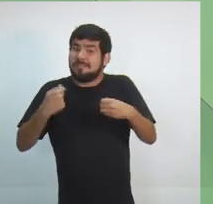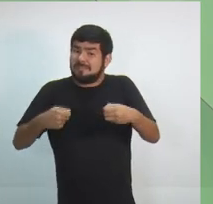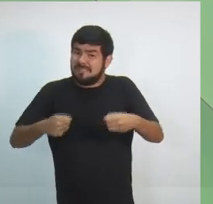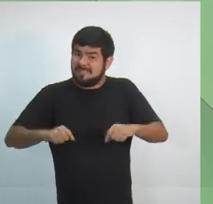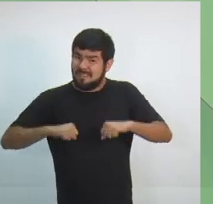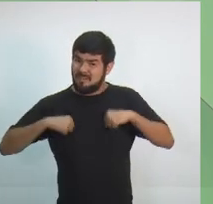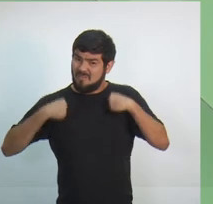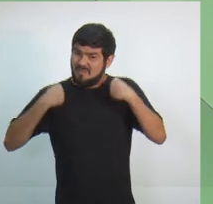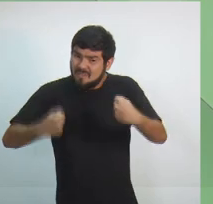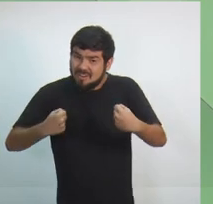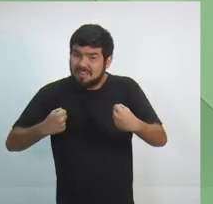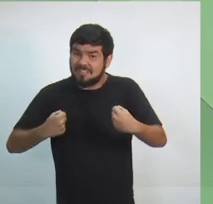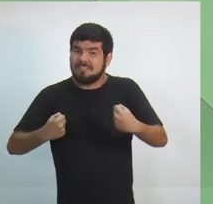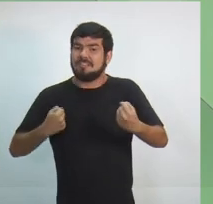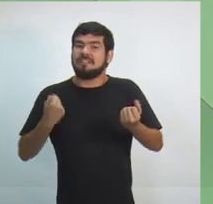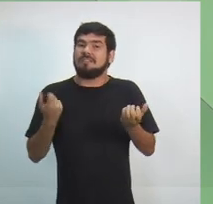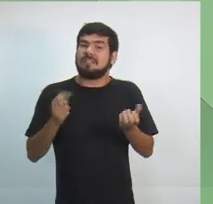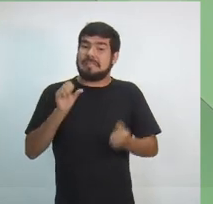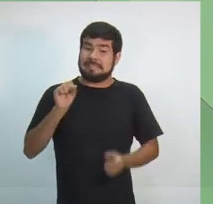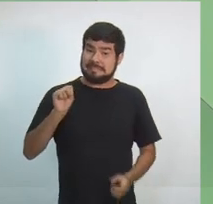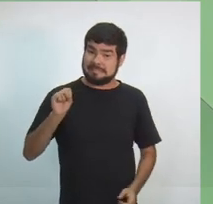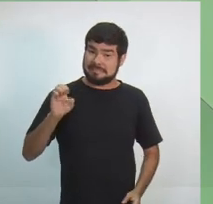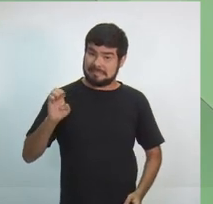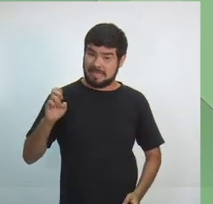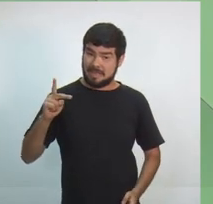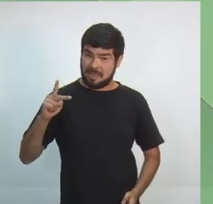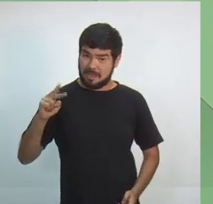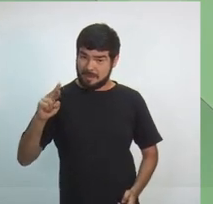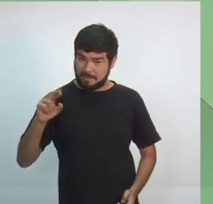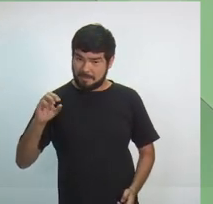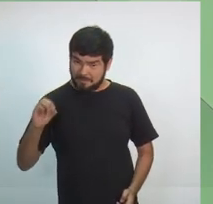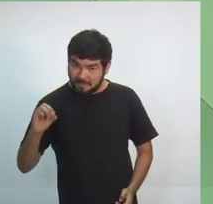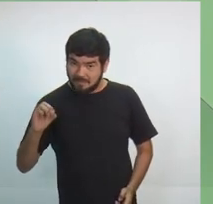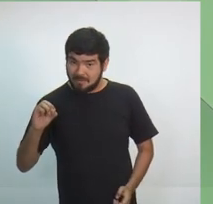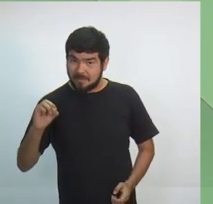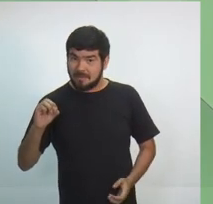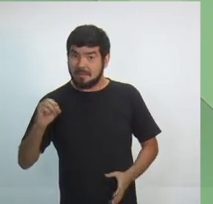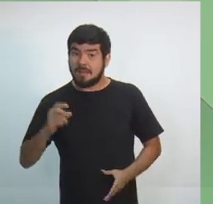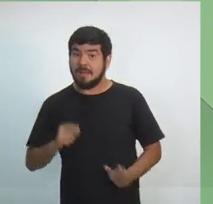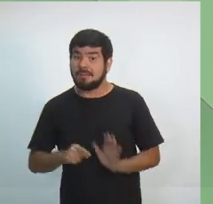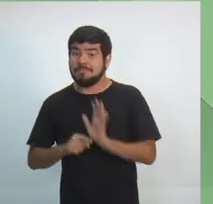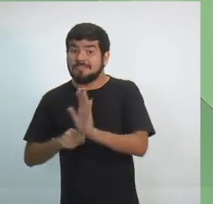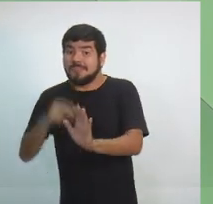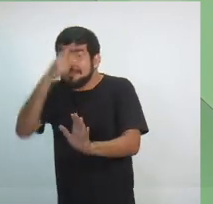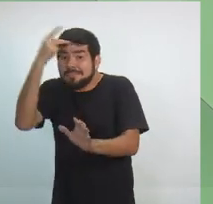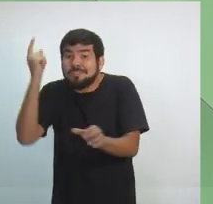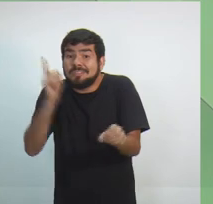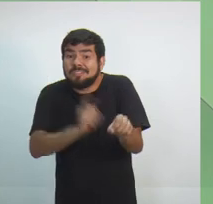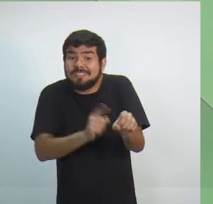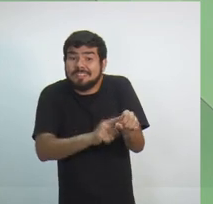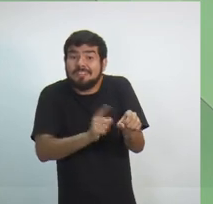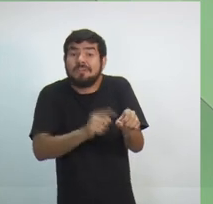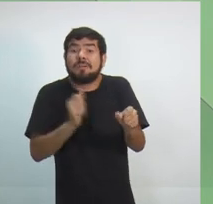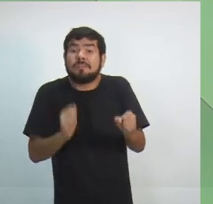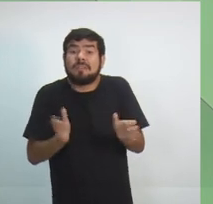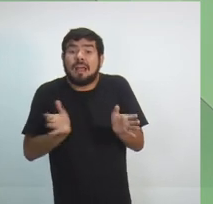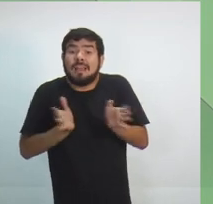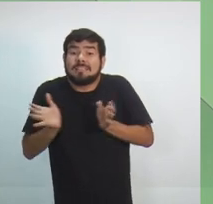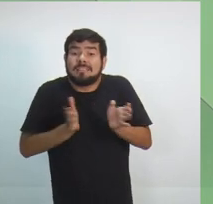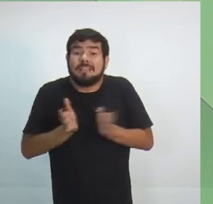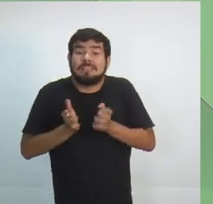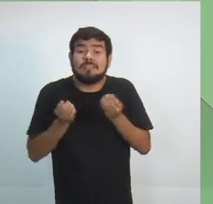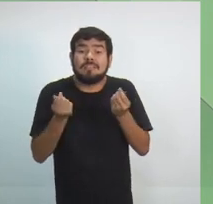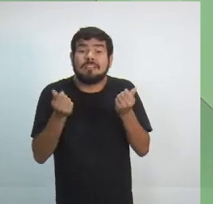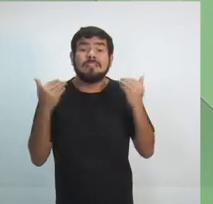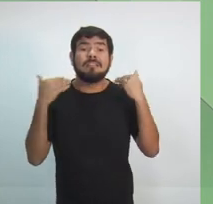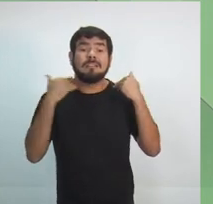do IDAM e da Procepro, dar condições para que aquelas pessoas que estejam no município, eles possam ter acesso ao crédito e possam